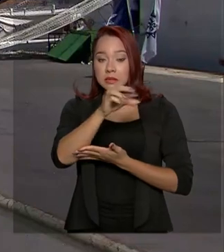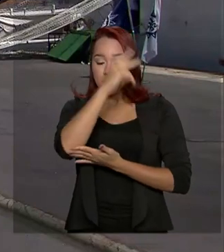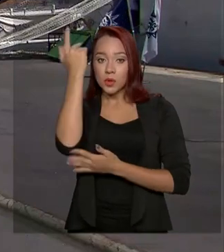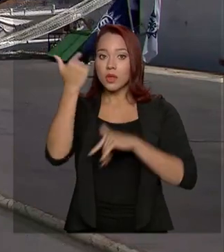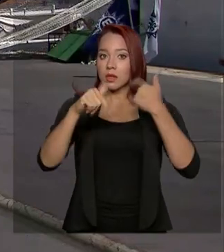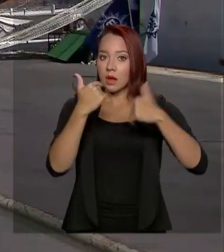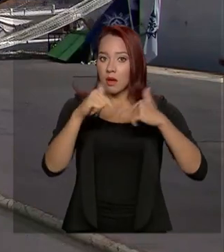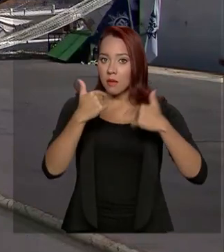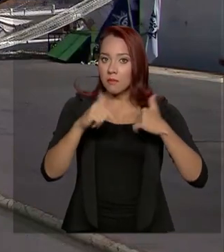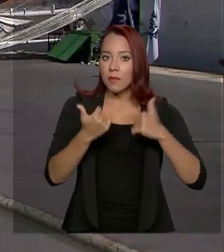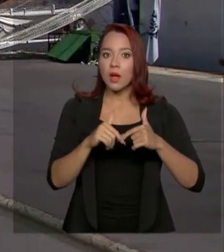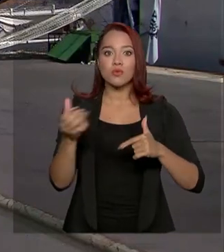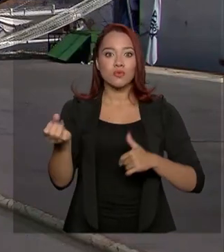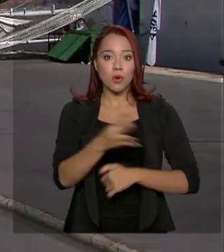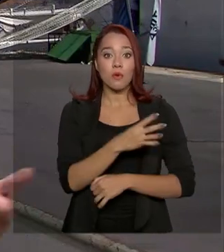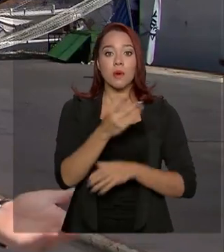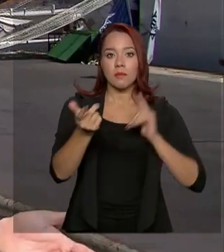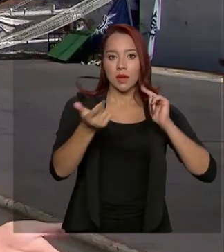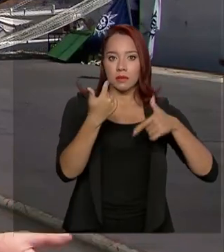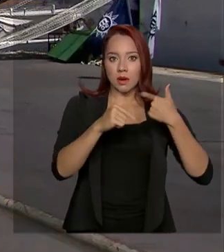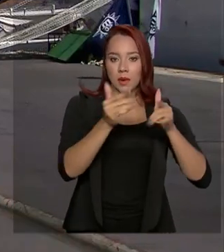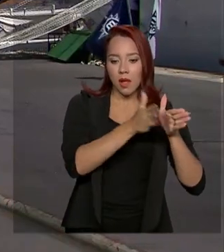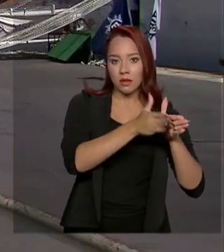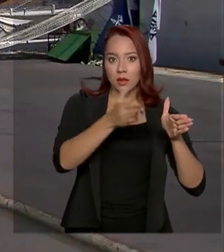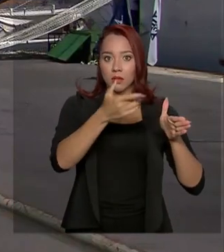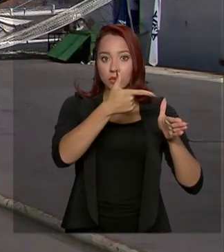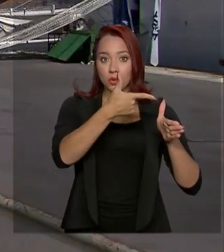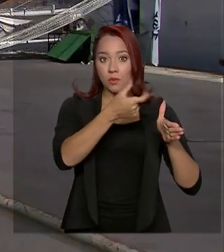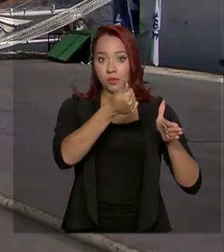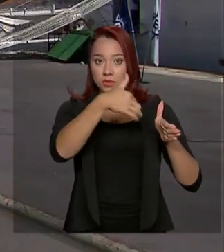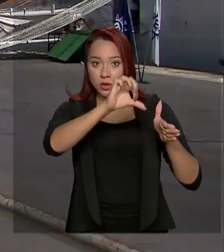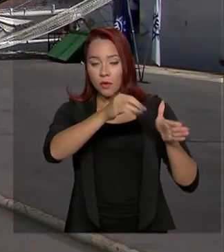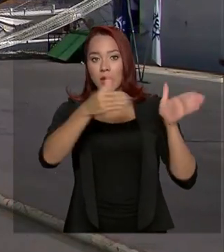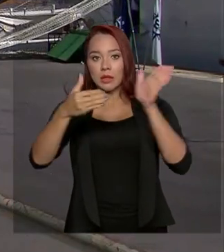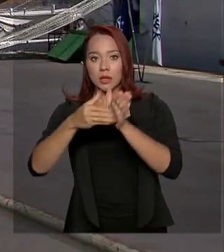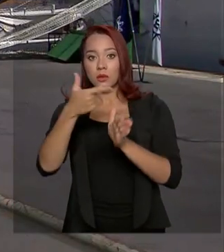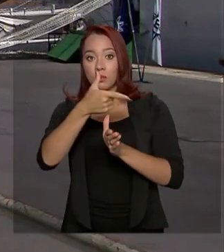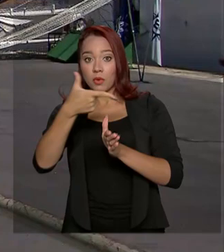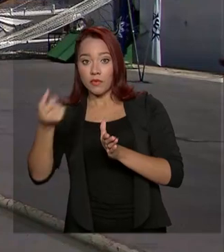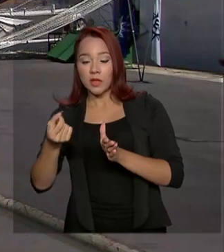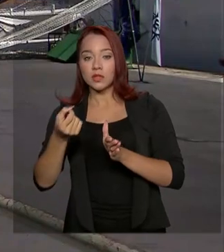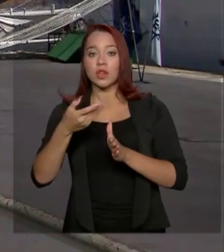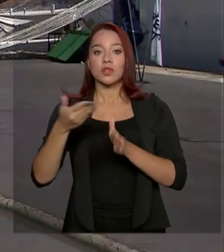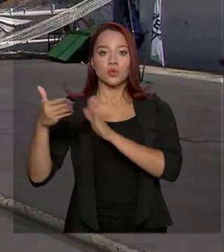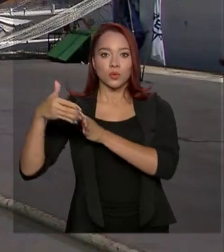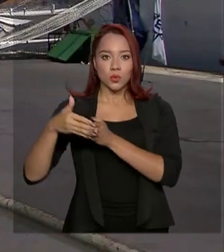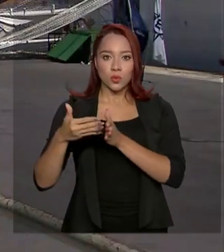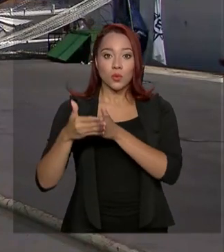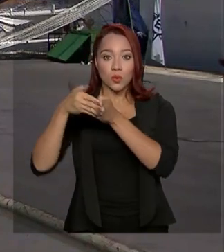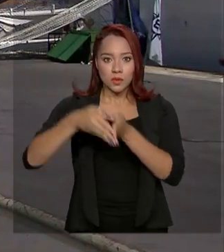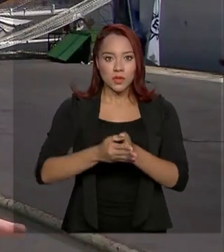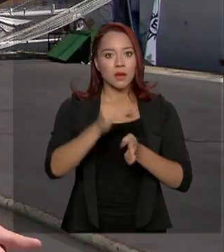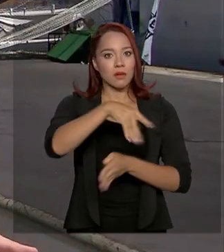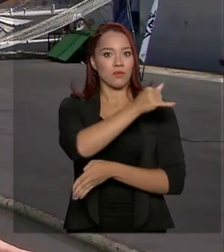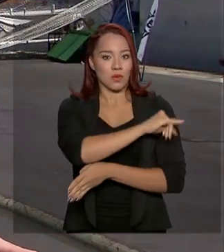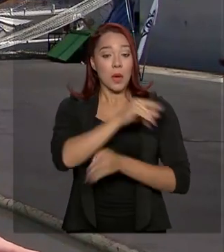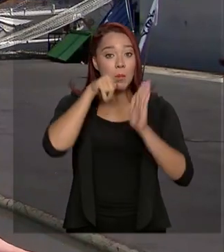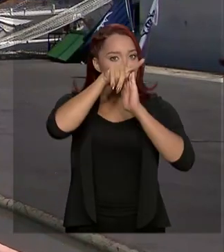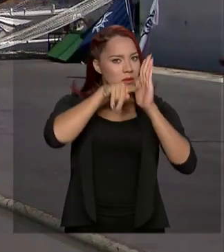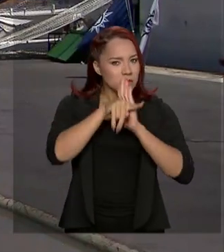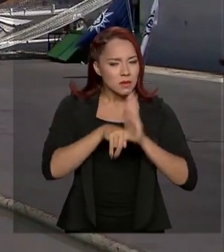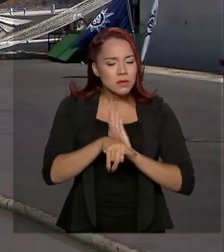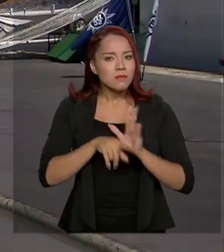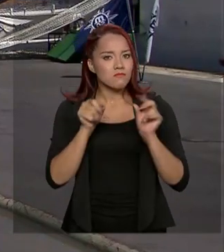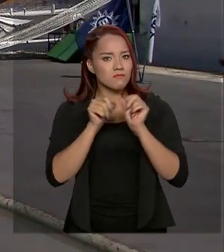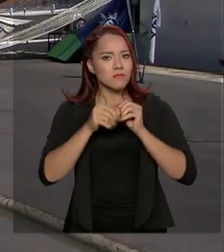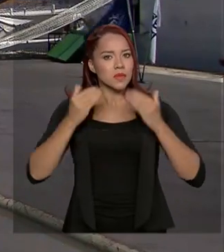temporários para trabalhar na temporada 2019-2020 de cruzeiros aqui no porto do Rio de Janeiro. Uma pesquisa realizada